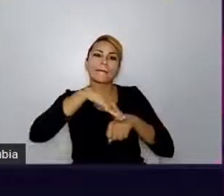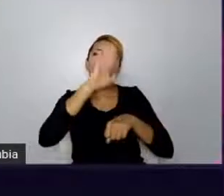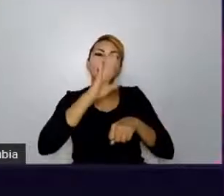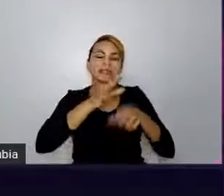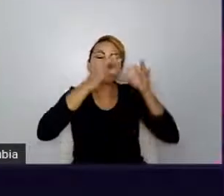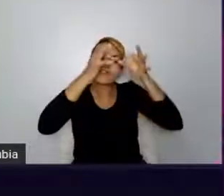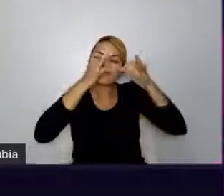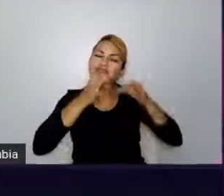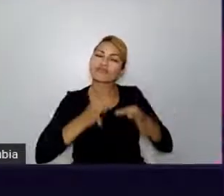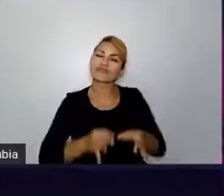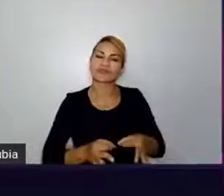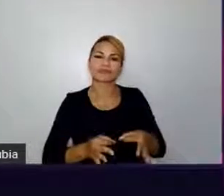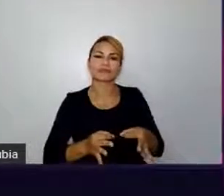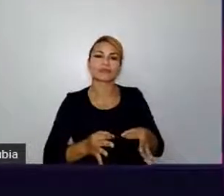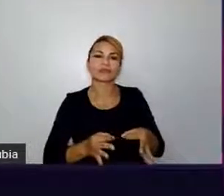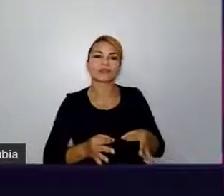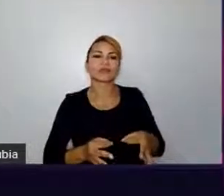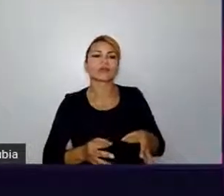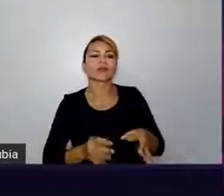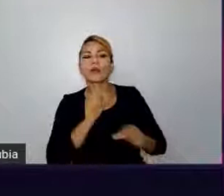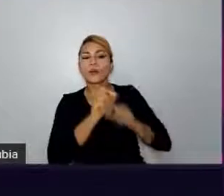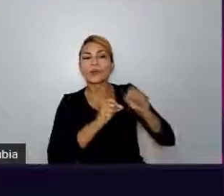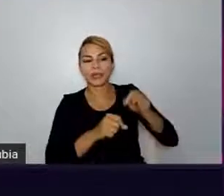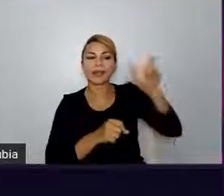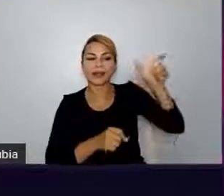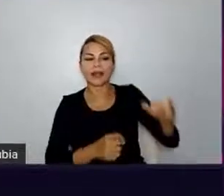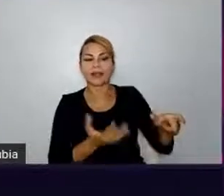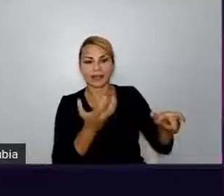que a pessoa está querendo dizer e a quem ela é.